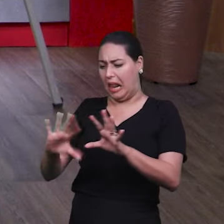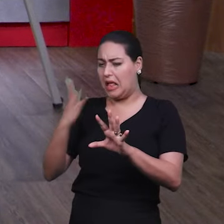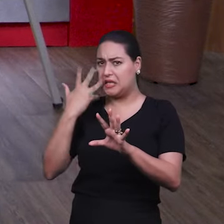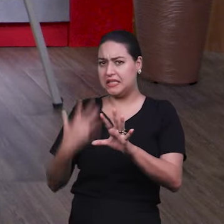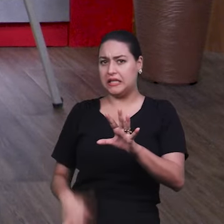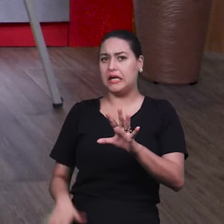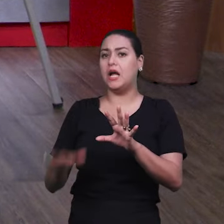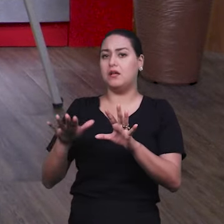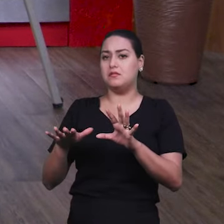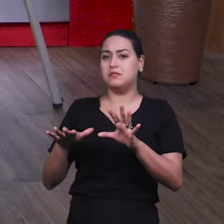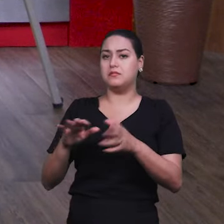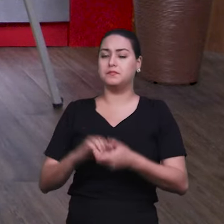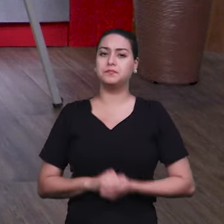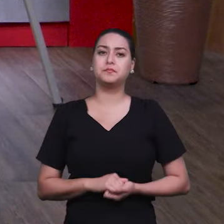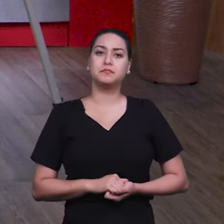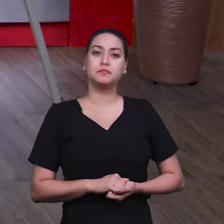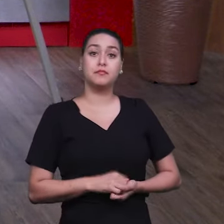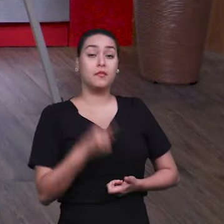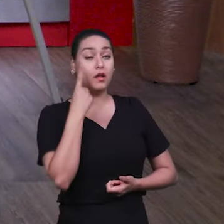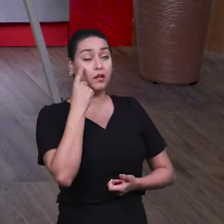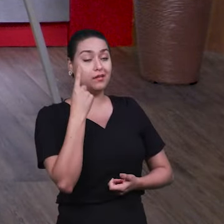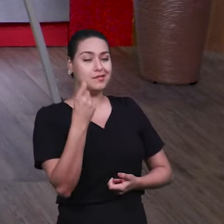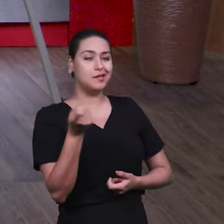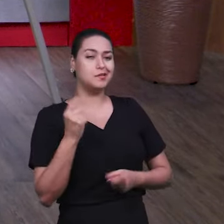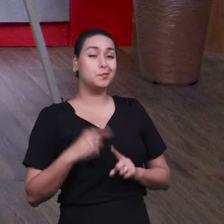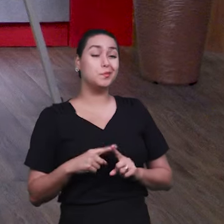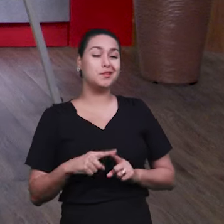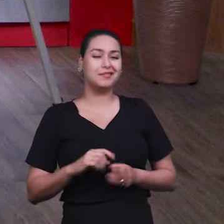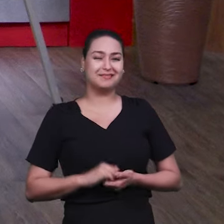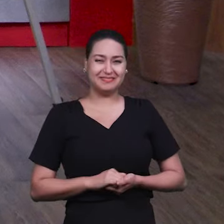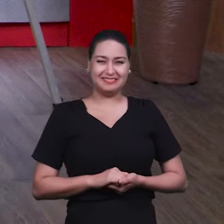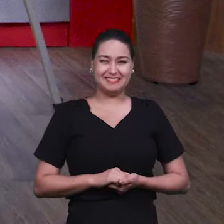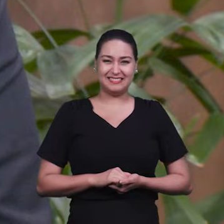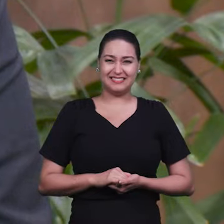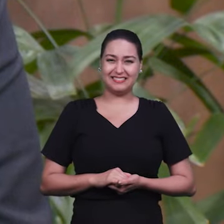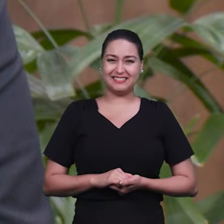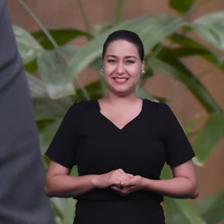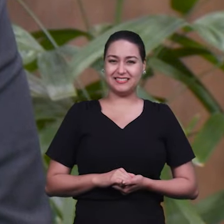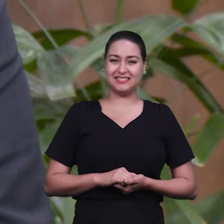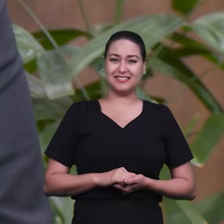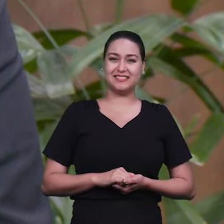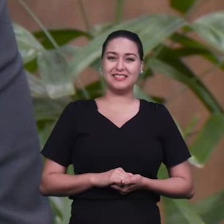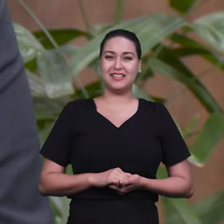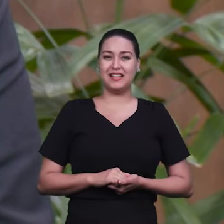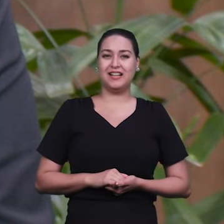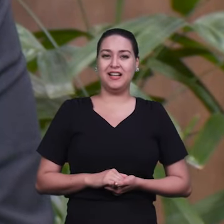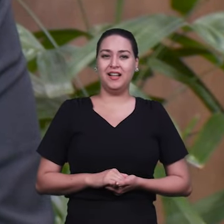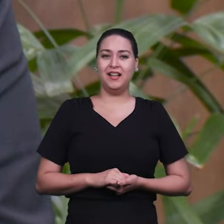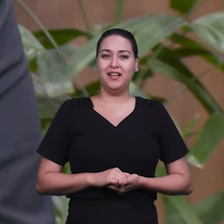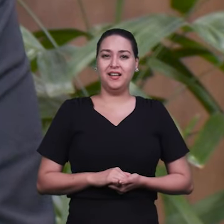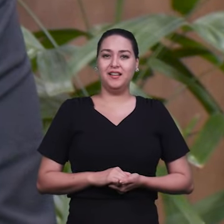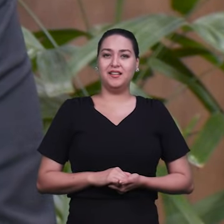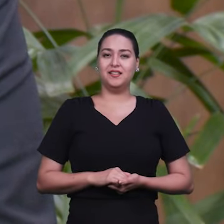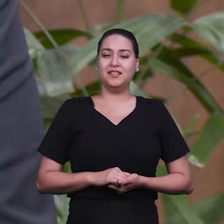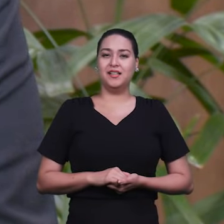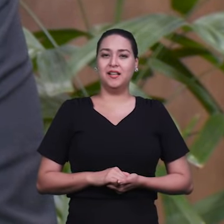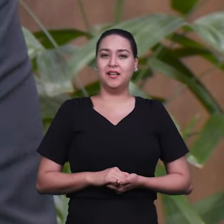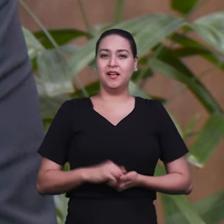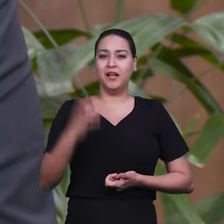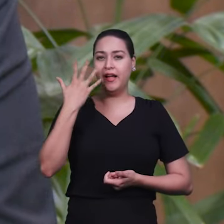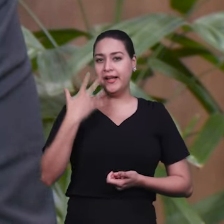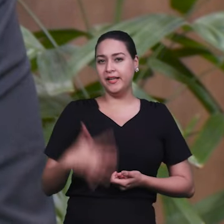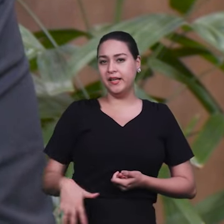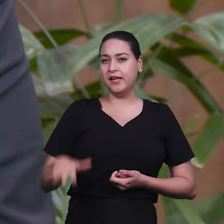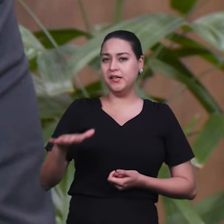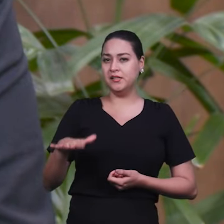entendi. E é interessante porque a criança, muitas vezes, a primeira referência dela, como a Jane falou, é no